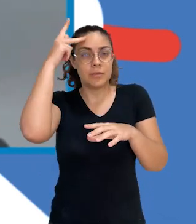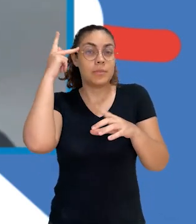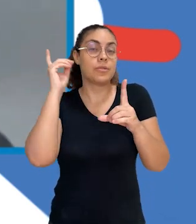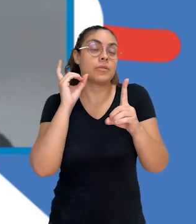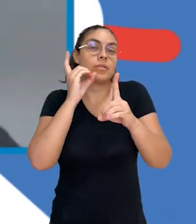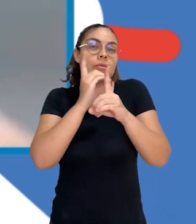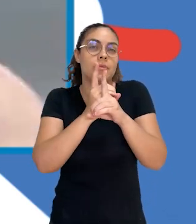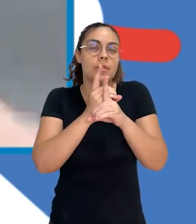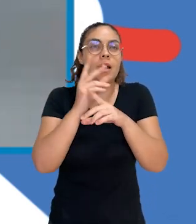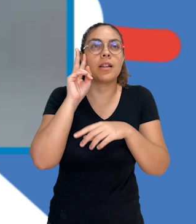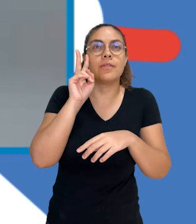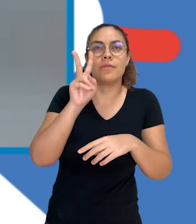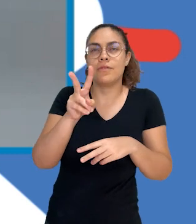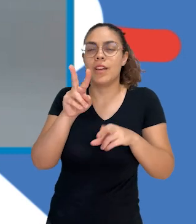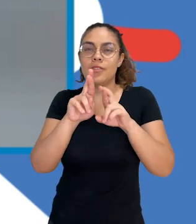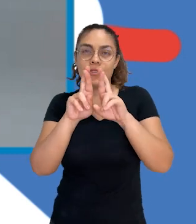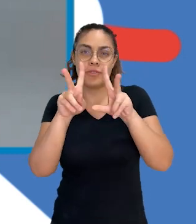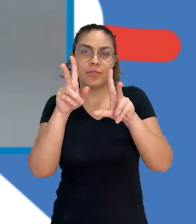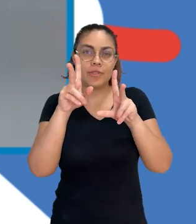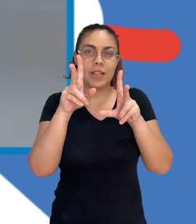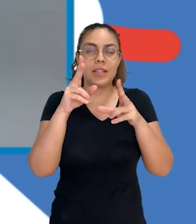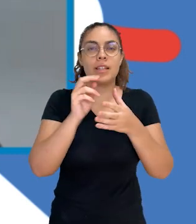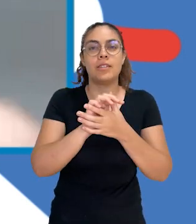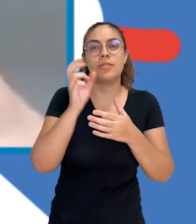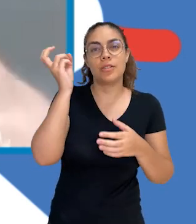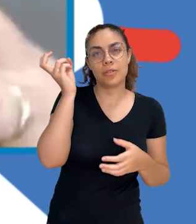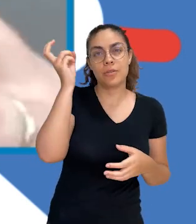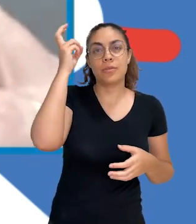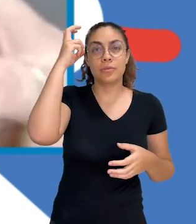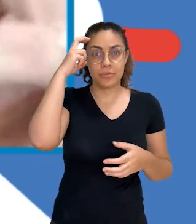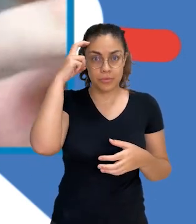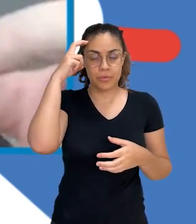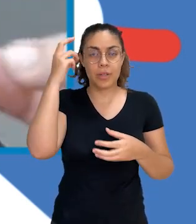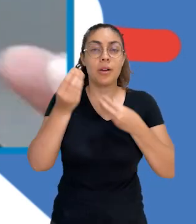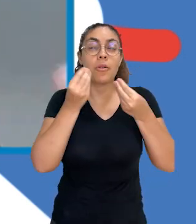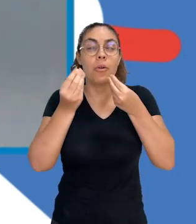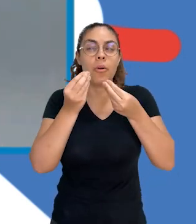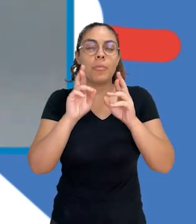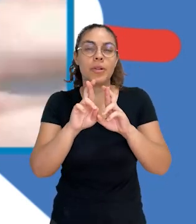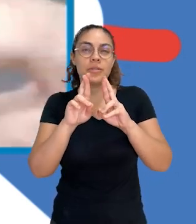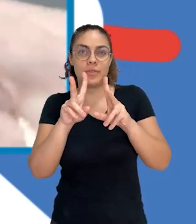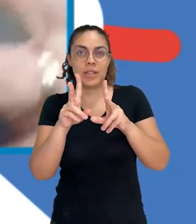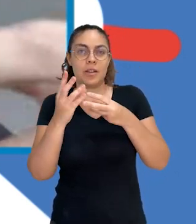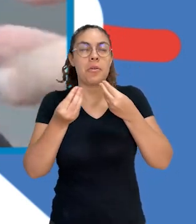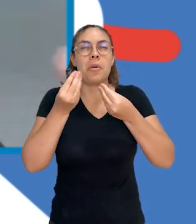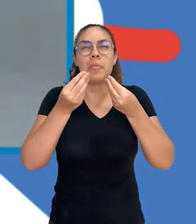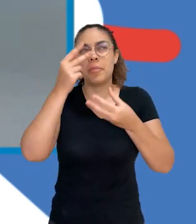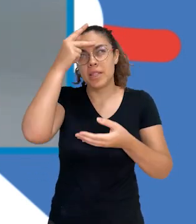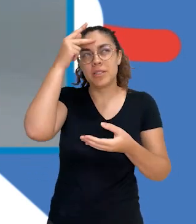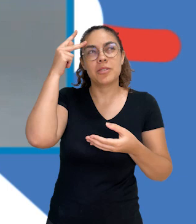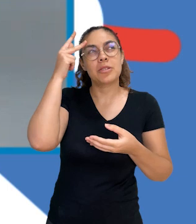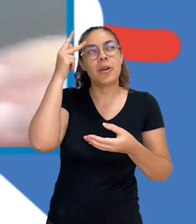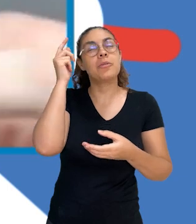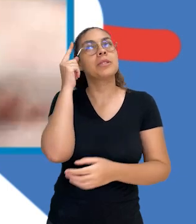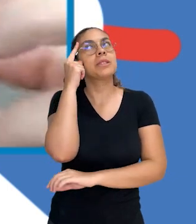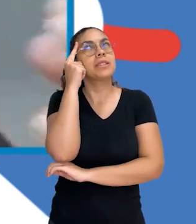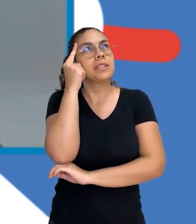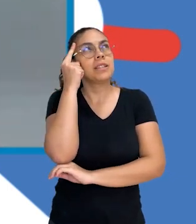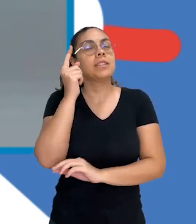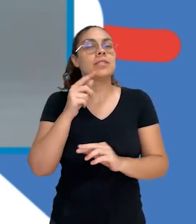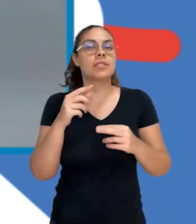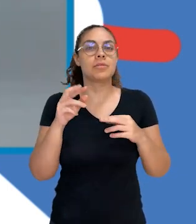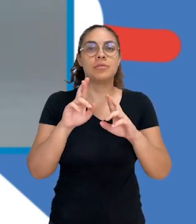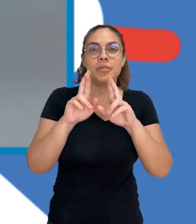E eu acho que é importante a gente trazer isso para o nosso aluno, como as culturas são diferentes, como as pessoas pensam diferentes,